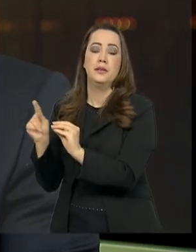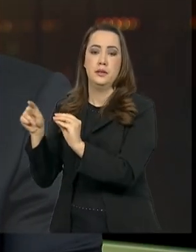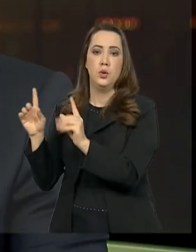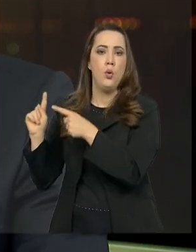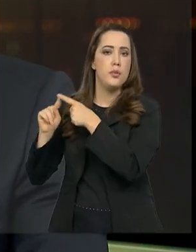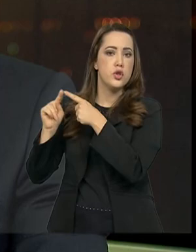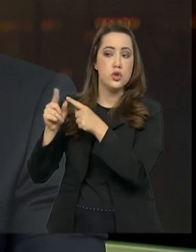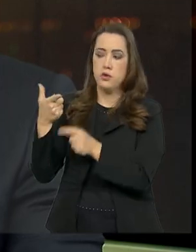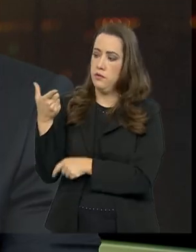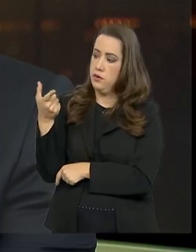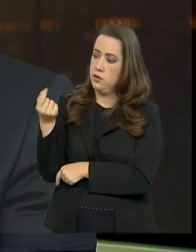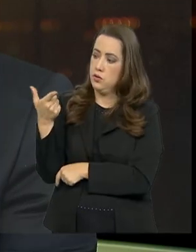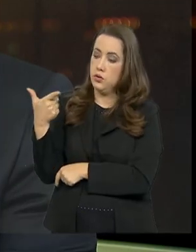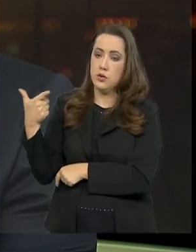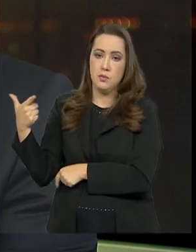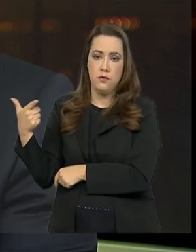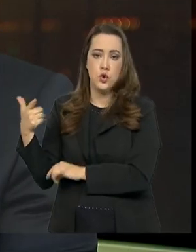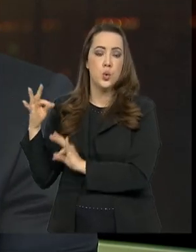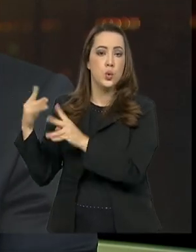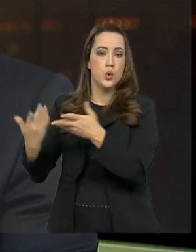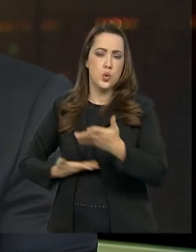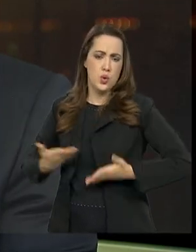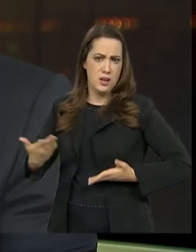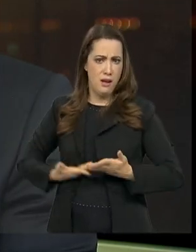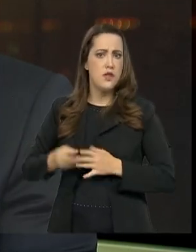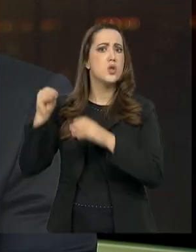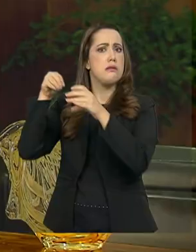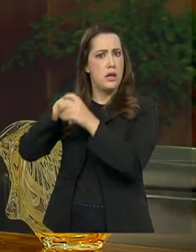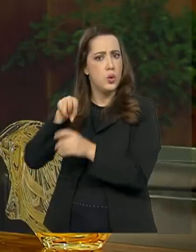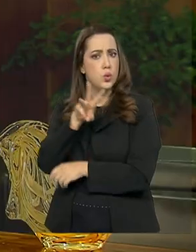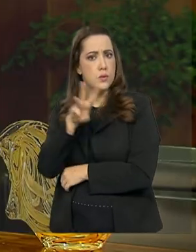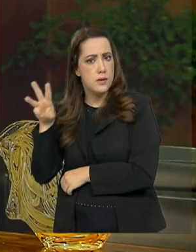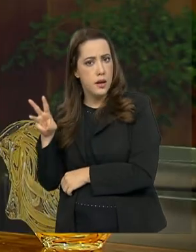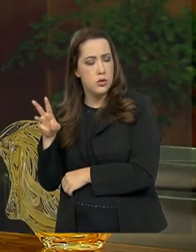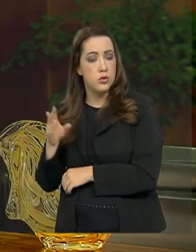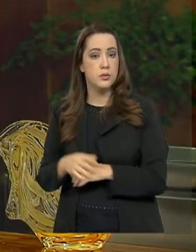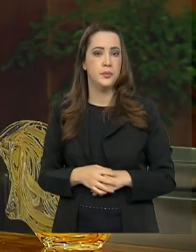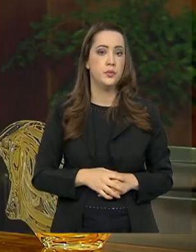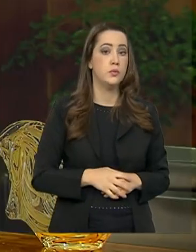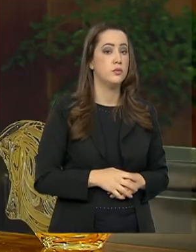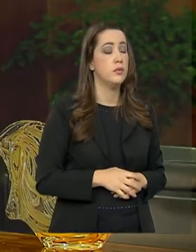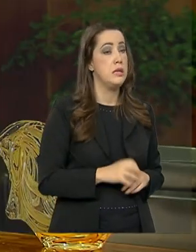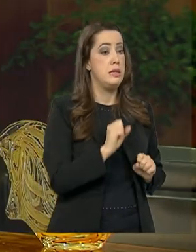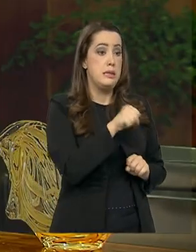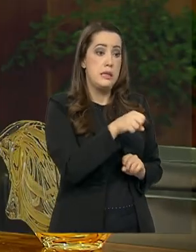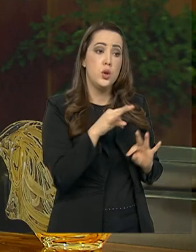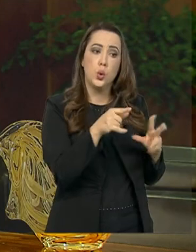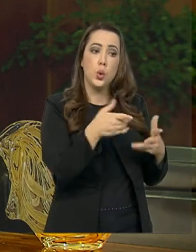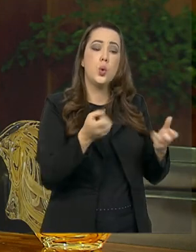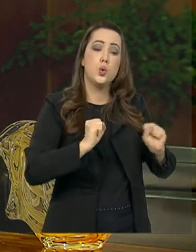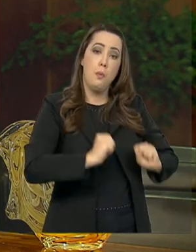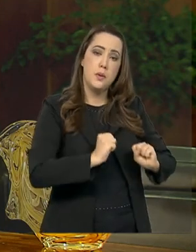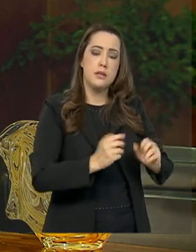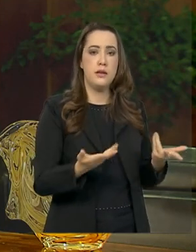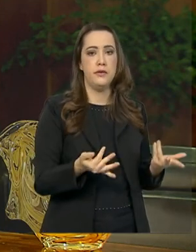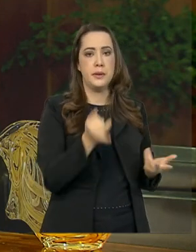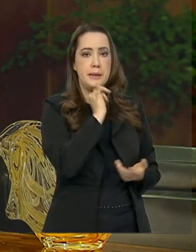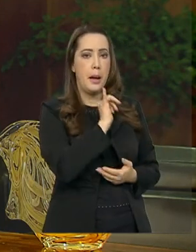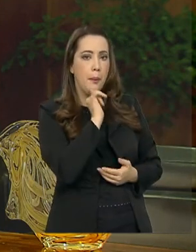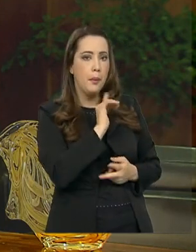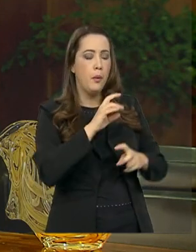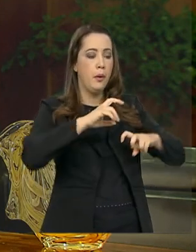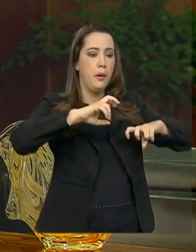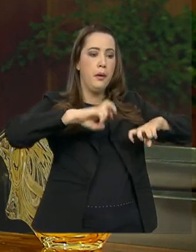2022 com todos os serviços do governo federal digitalizados? É todos os que forem possíveis. Óbvio que nós temos as perícias